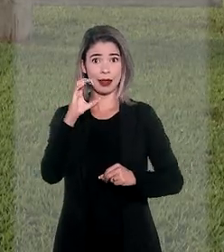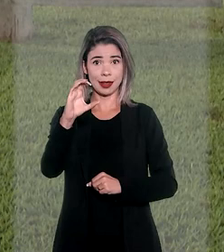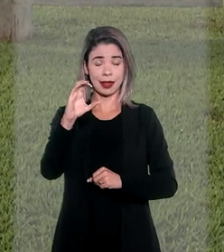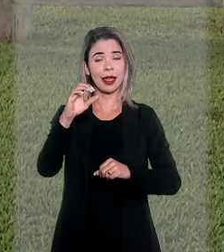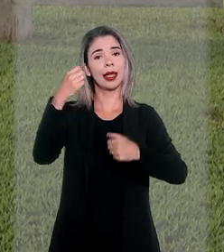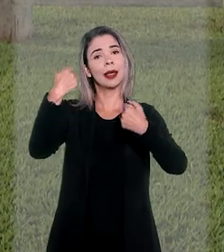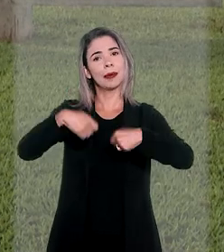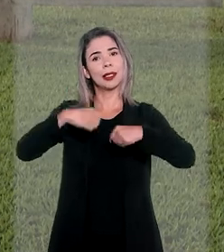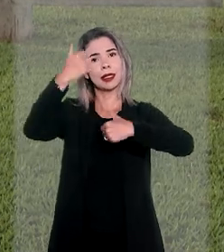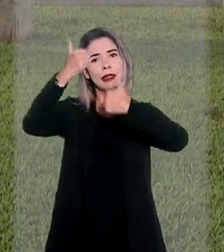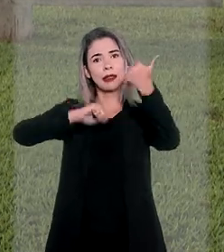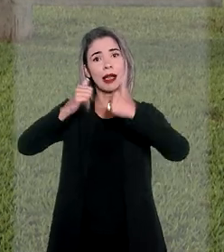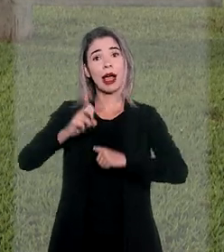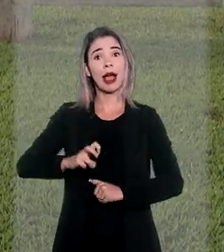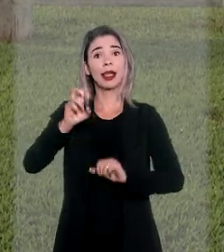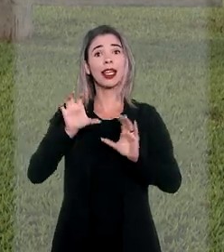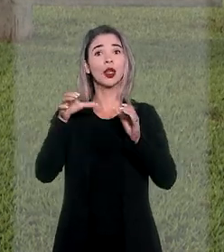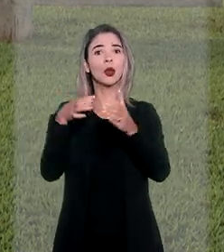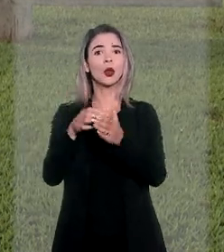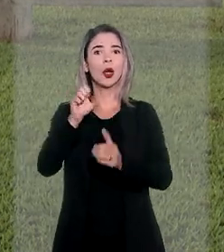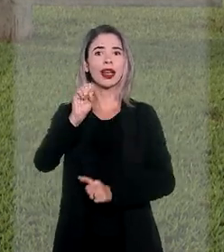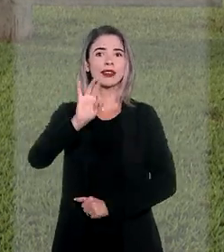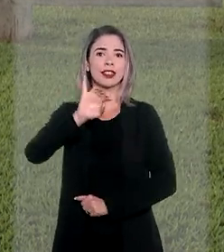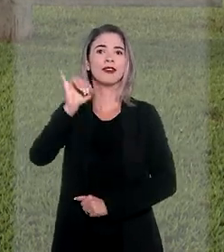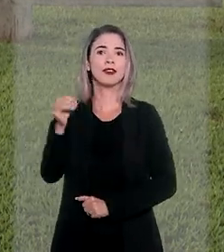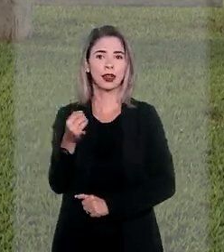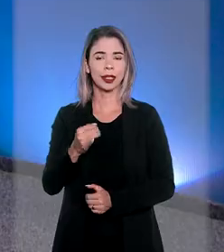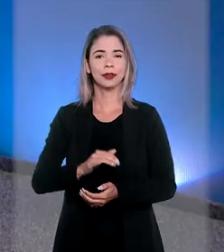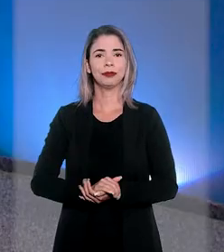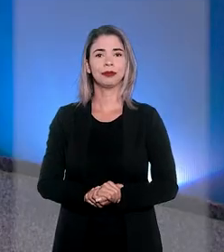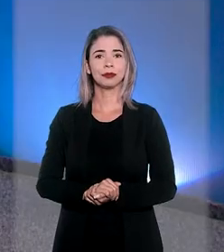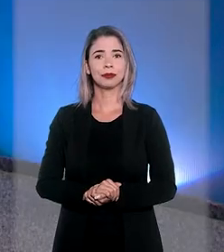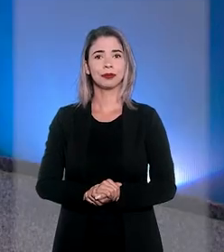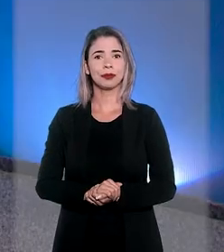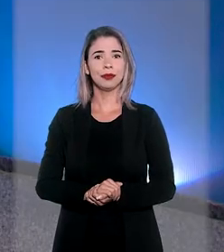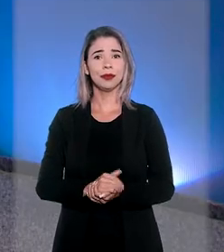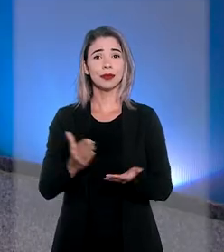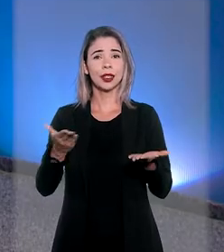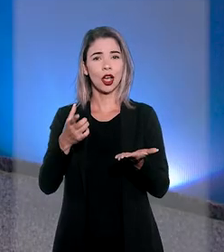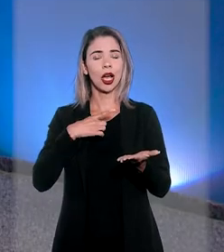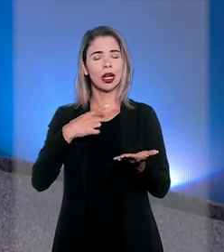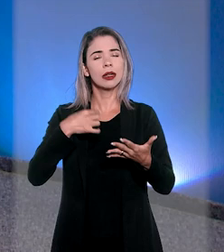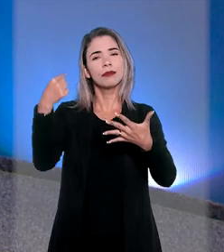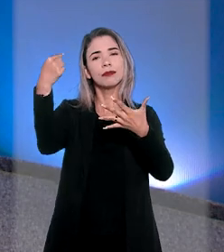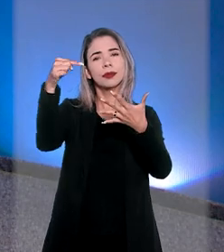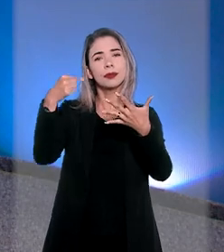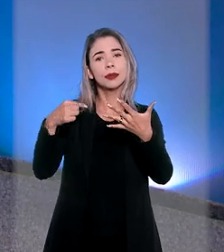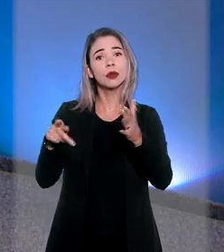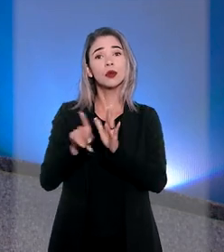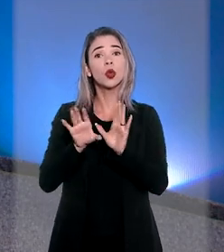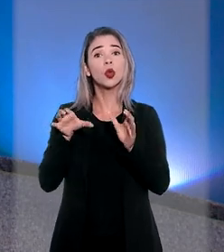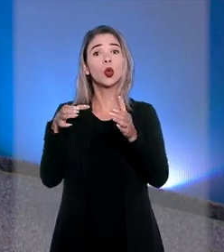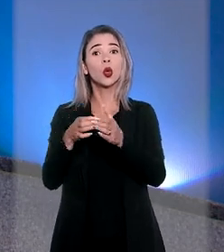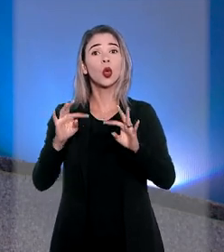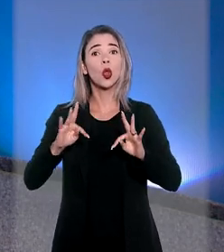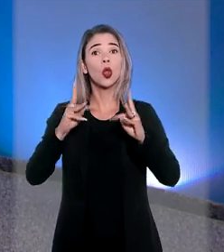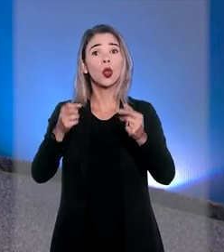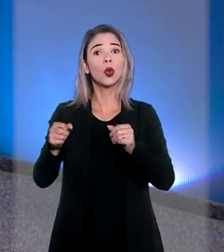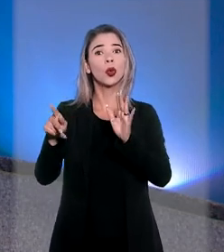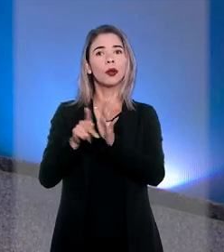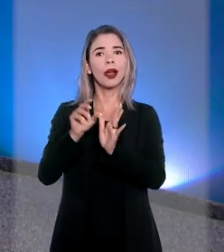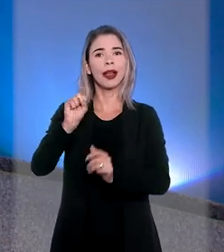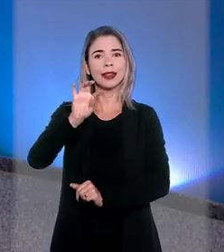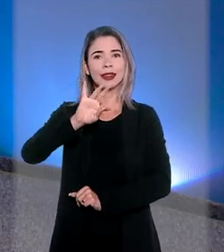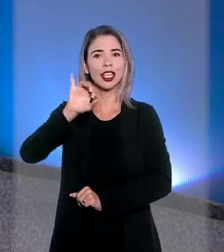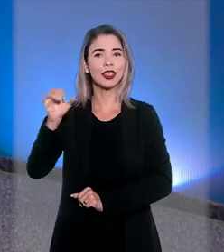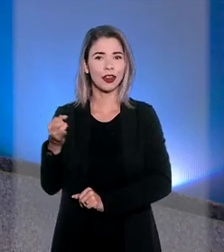corpus será analisado pela quinta turma do STJ. Agora vamos aos destaques nos colegiados do Tribunal